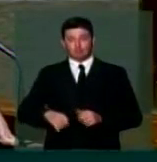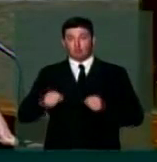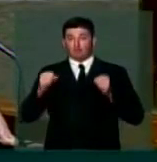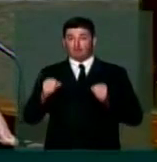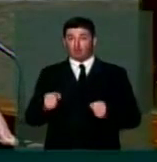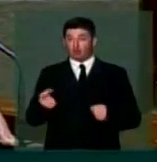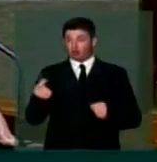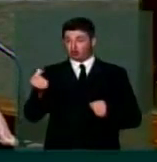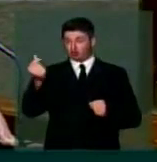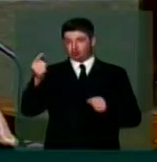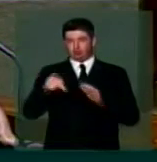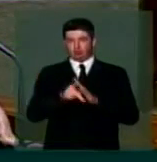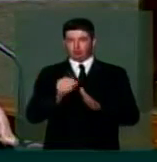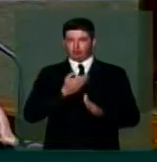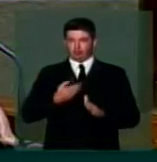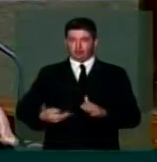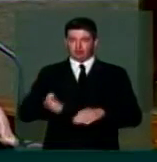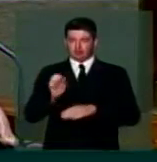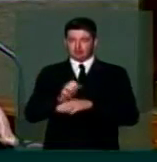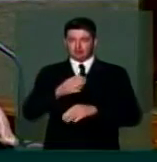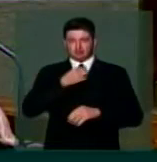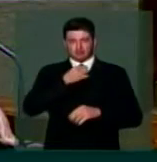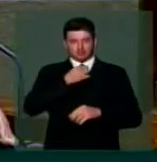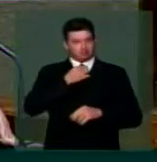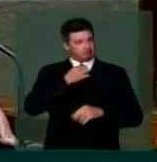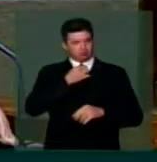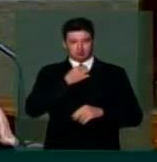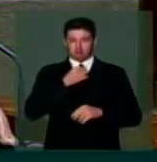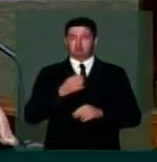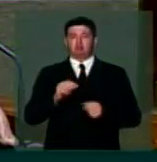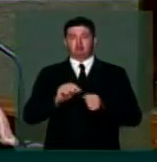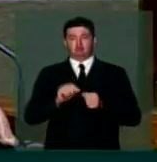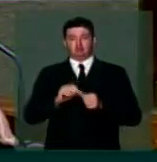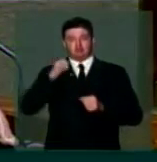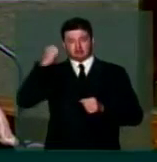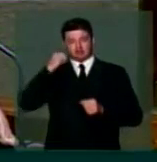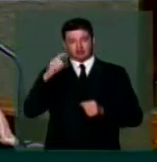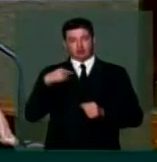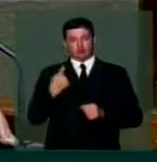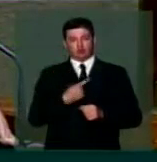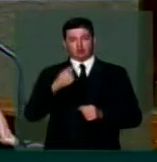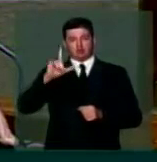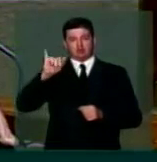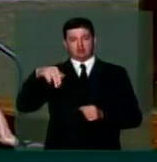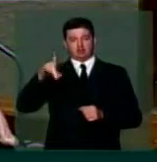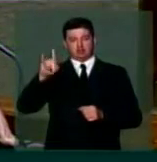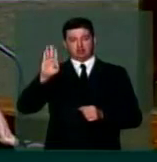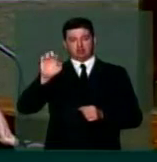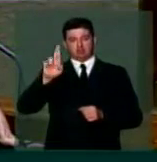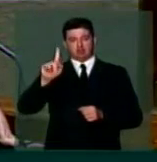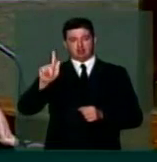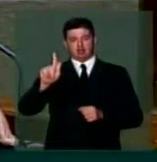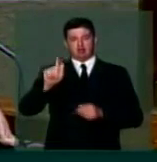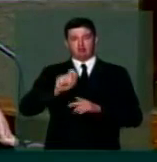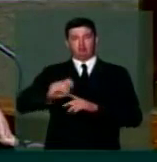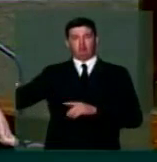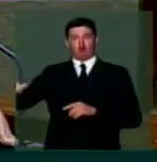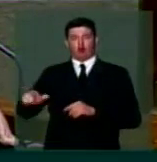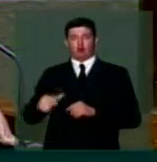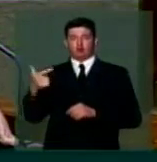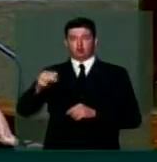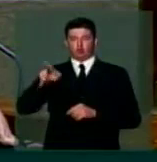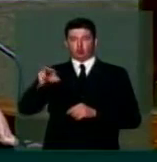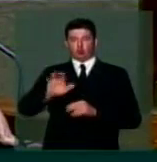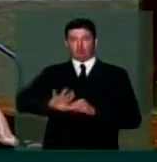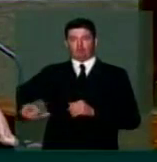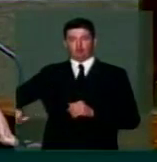poderosa do governo do estado que colocou o nosso senador Lindbergh fora da disputa do segundo